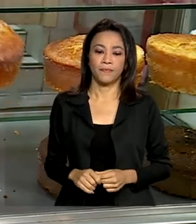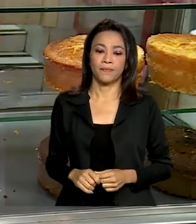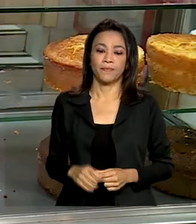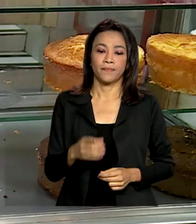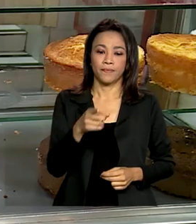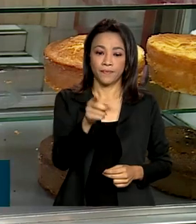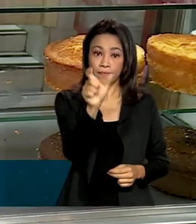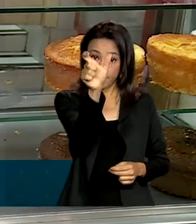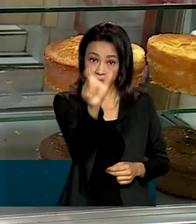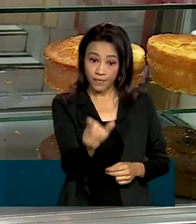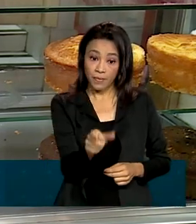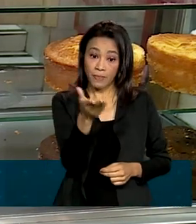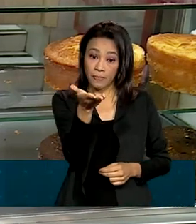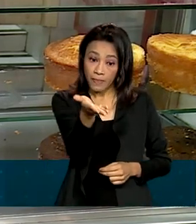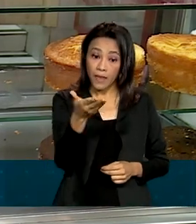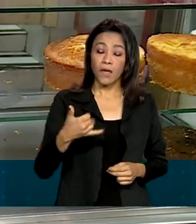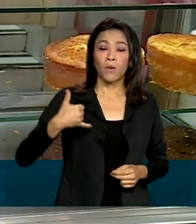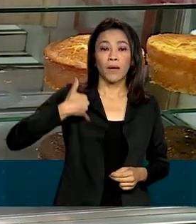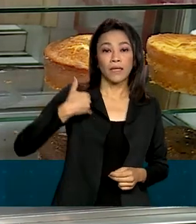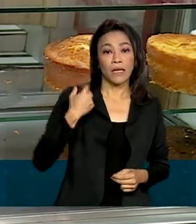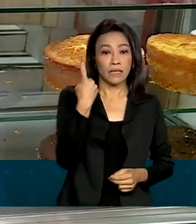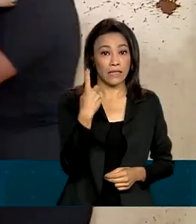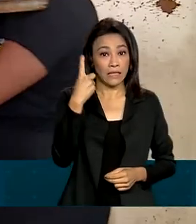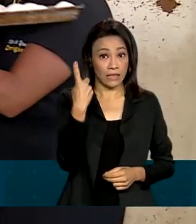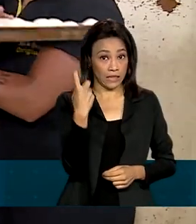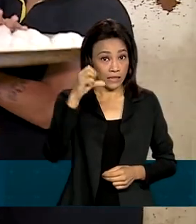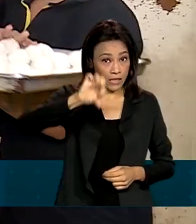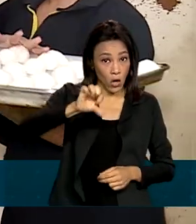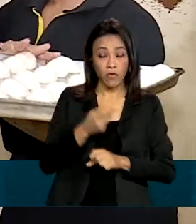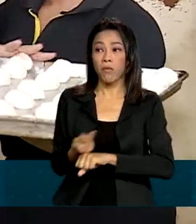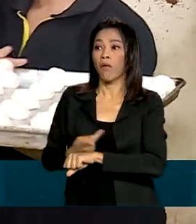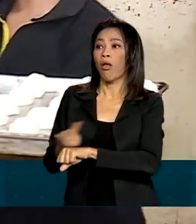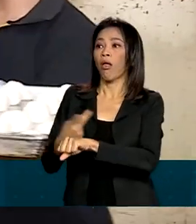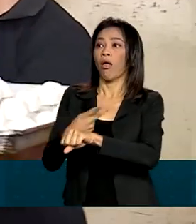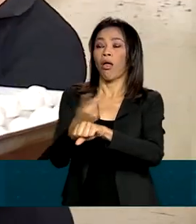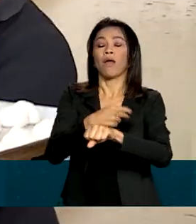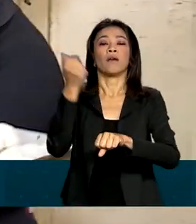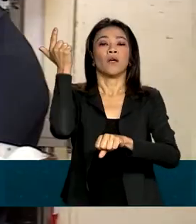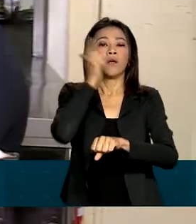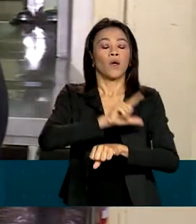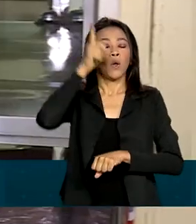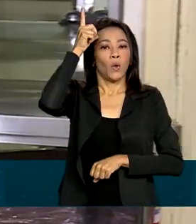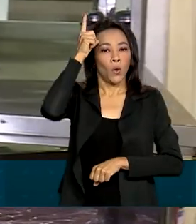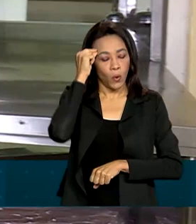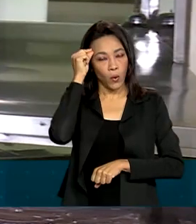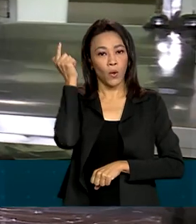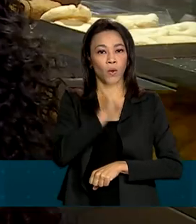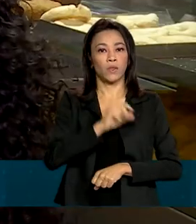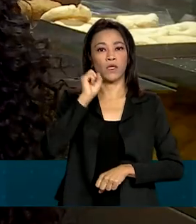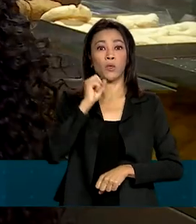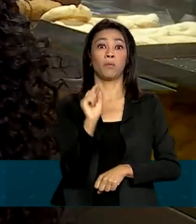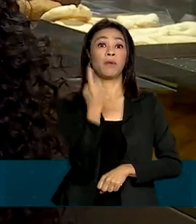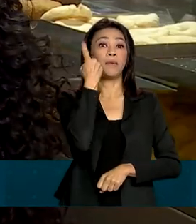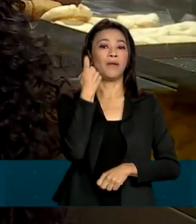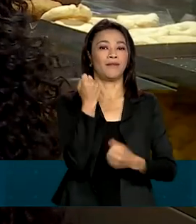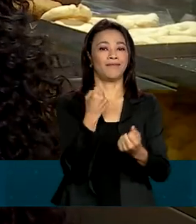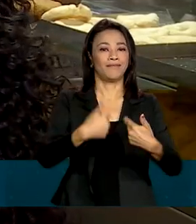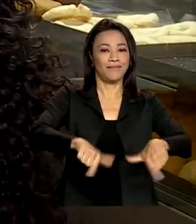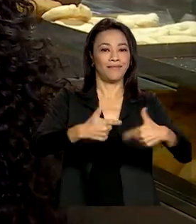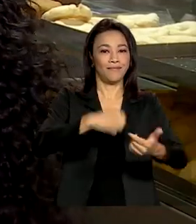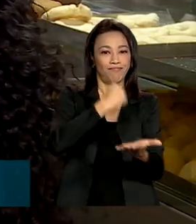Aos 19 anos e depois de muito procurar, Letiely conseguiu o primeiro emprego de carteira assinada. Agora minha